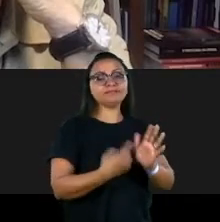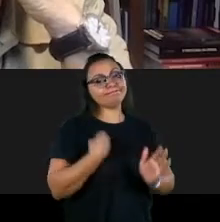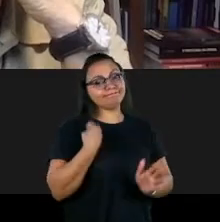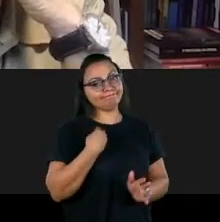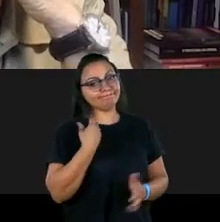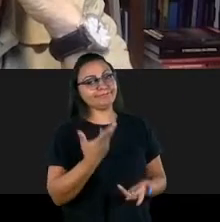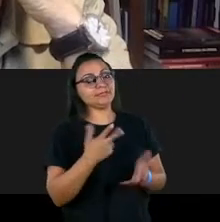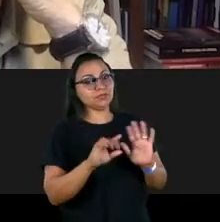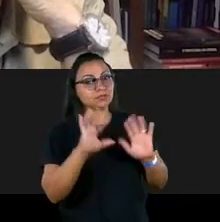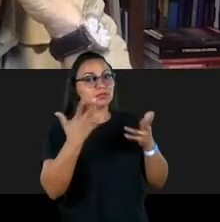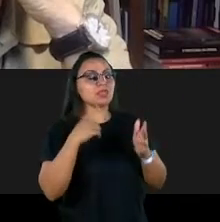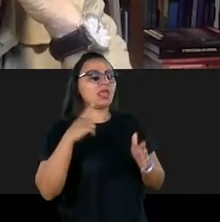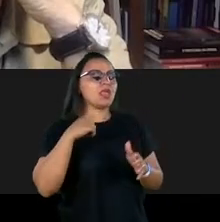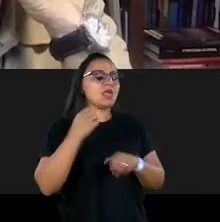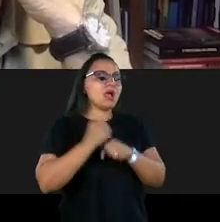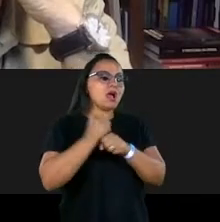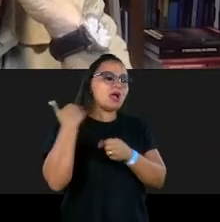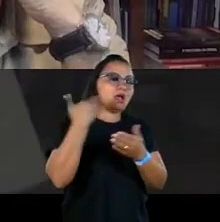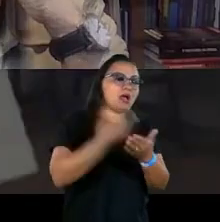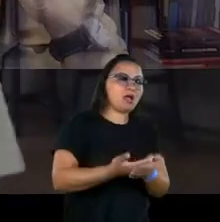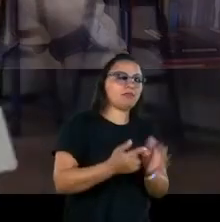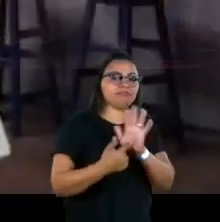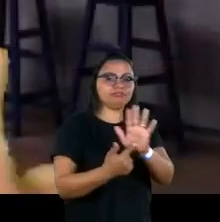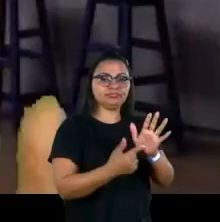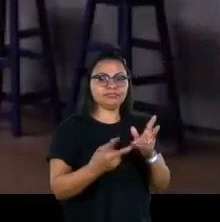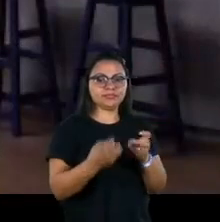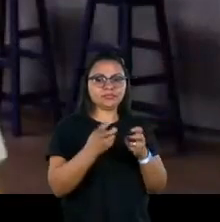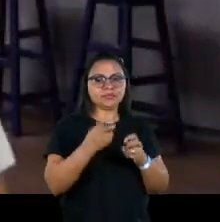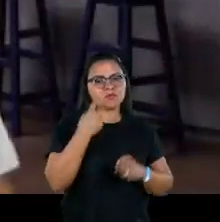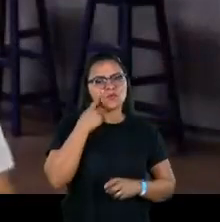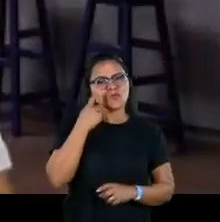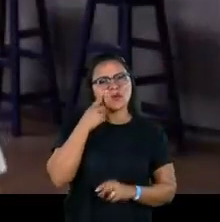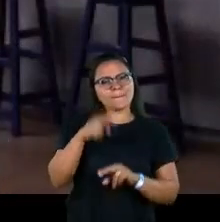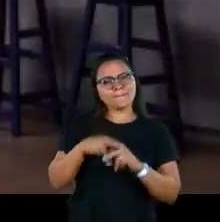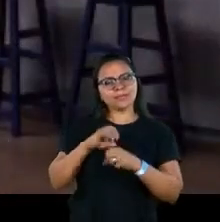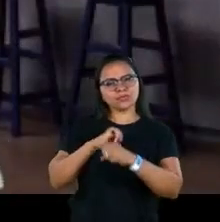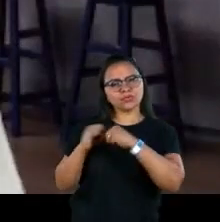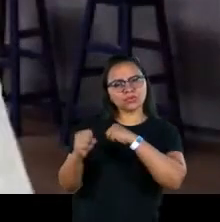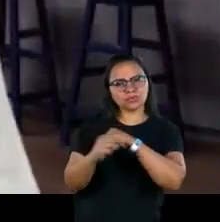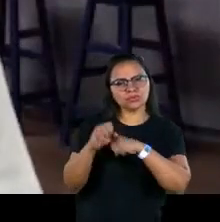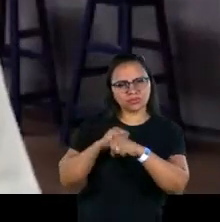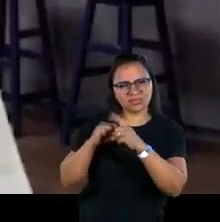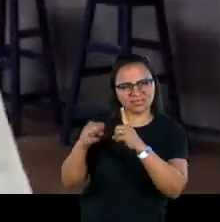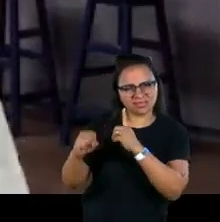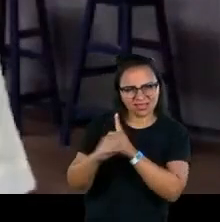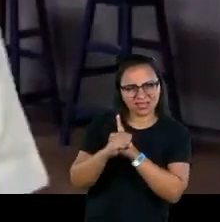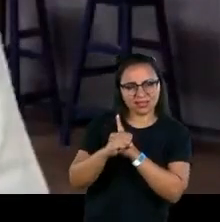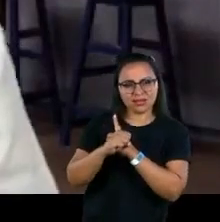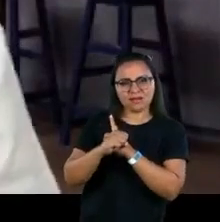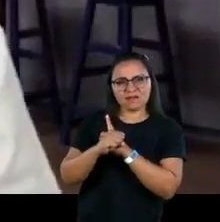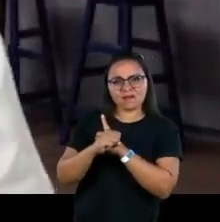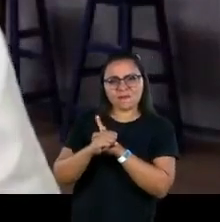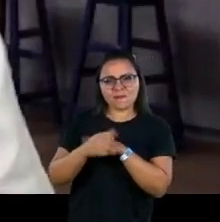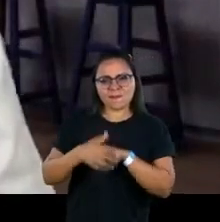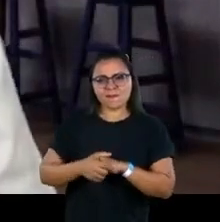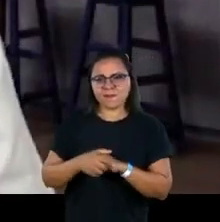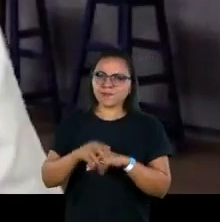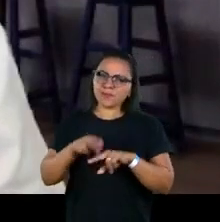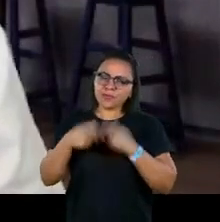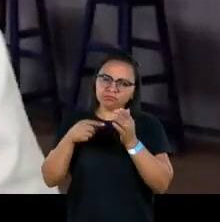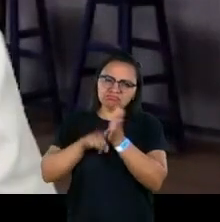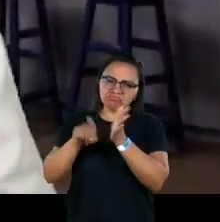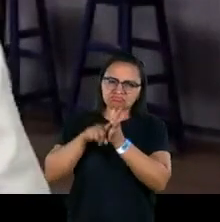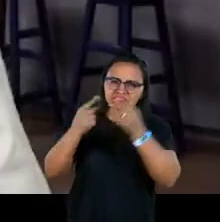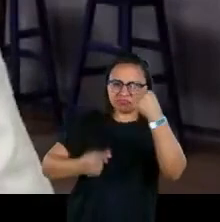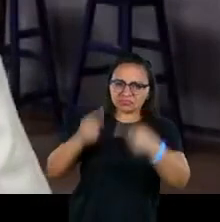que a gente tem tido nos últimos anos, né? Agora, olhando um pouco do lado da sociedade civil que é um pouco o seu questionamento e que